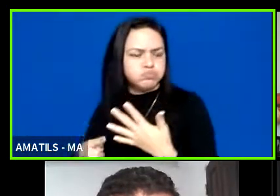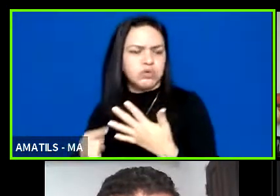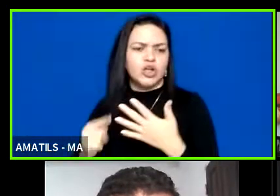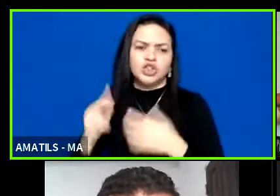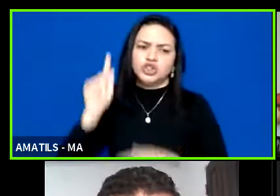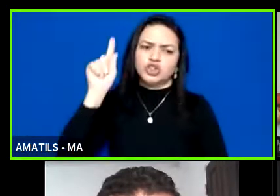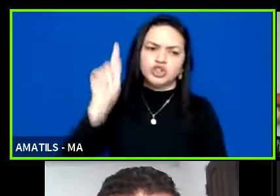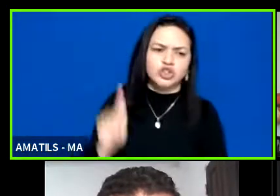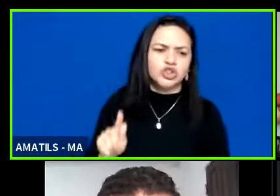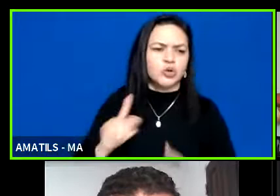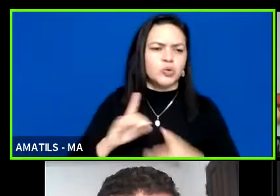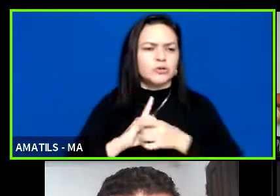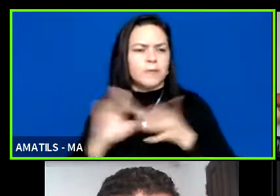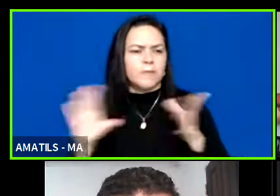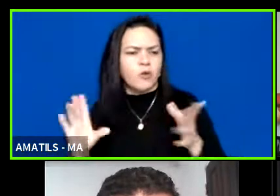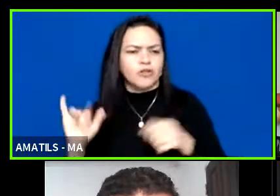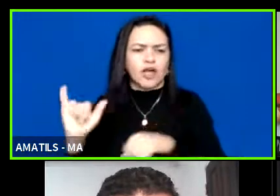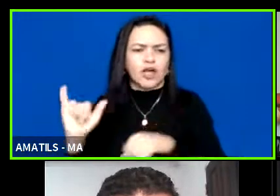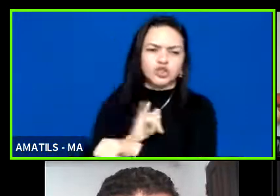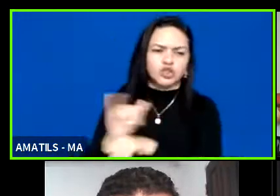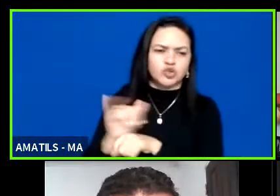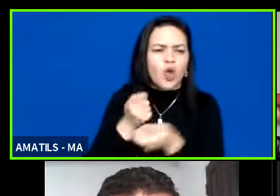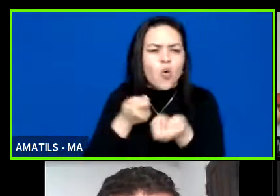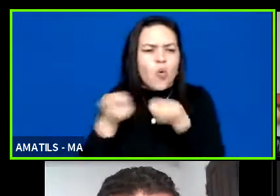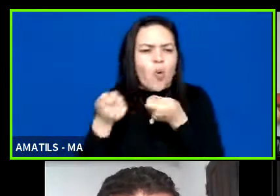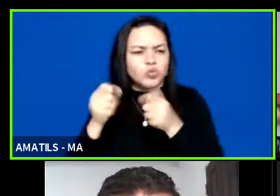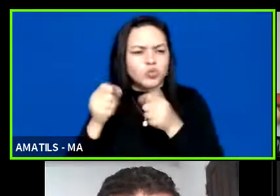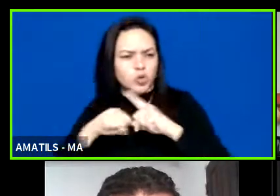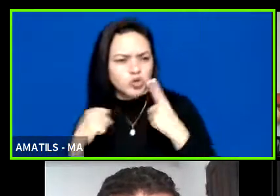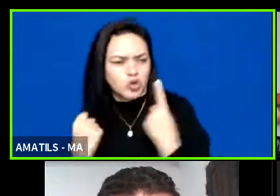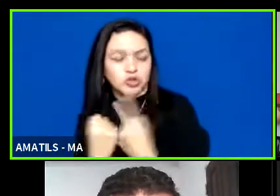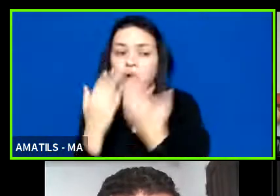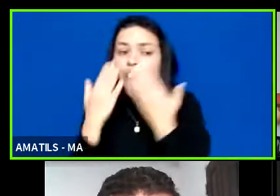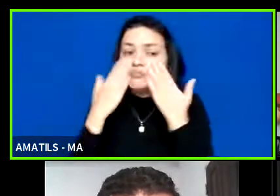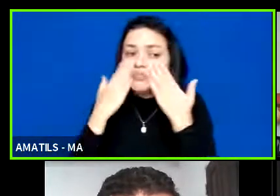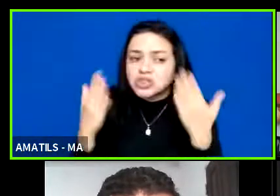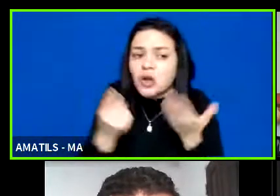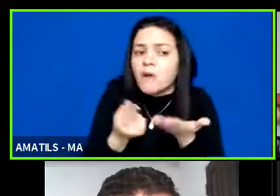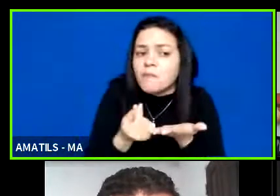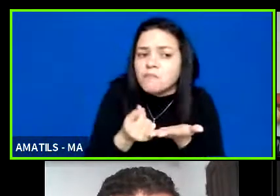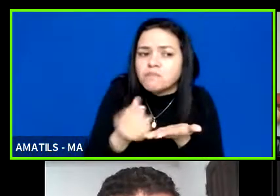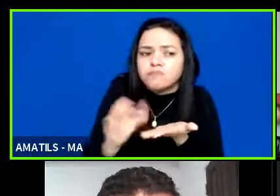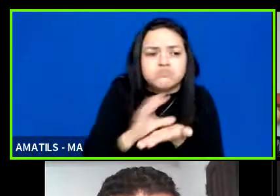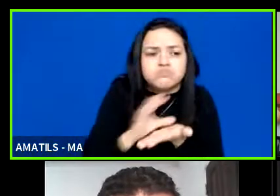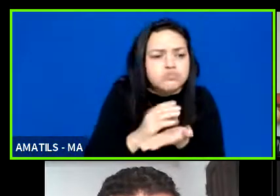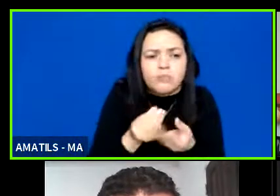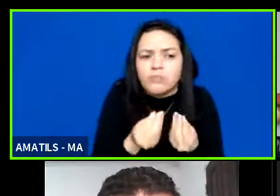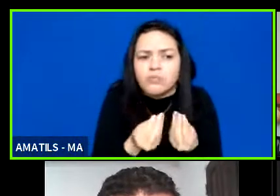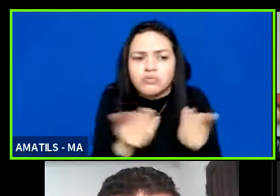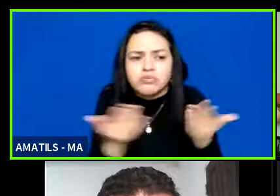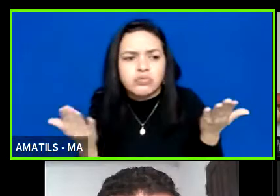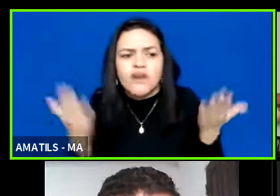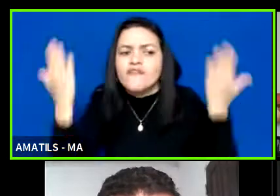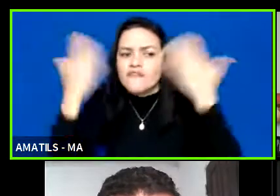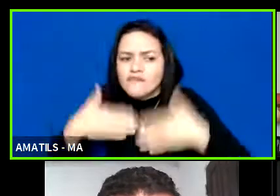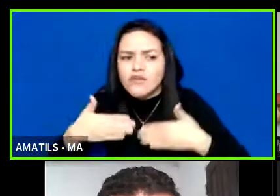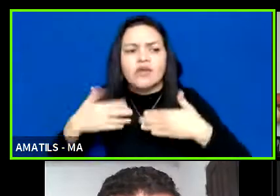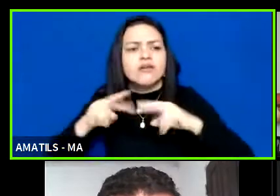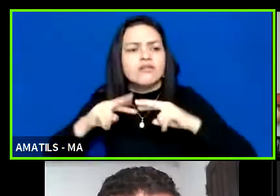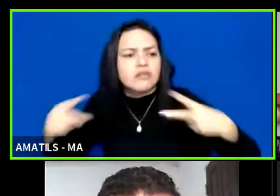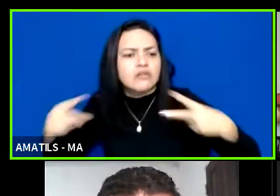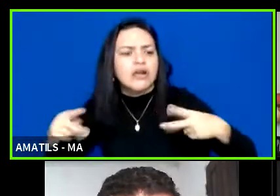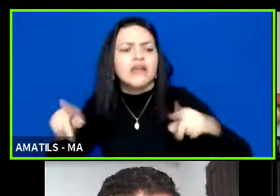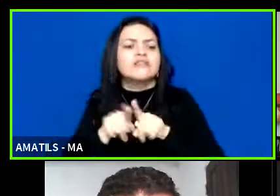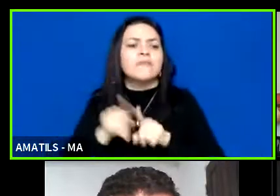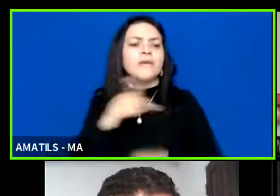instrumentos de controle social transparência da gestão de movimentação de recursos fiscalização interna alternança no exercício